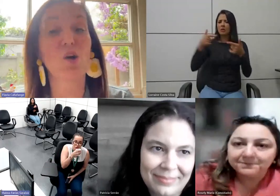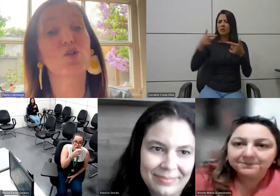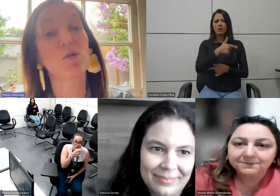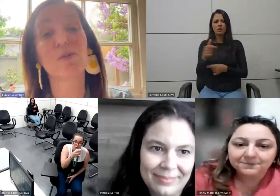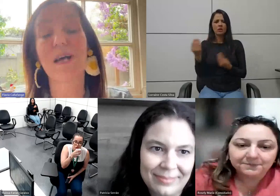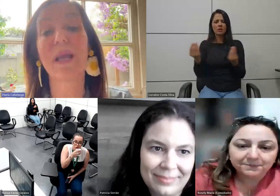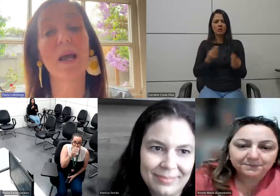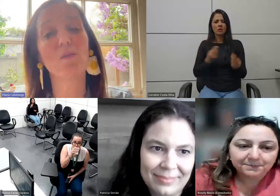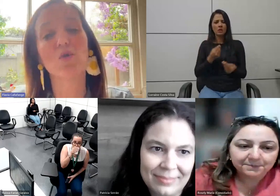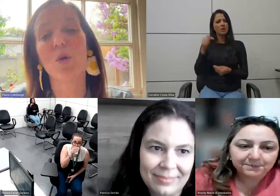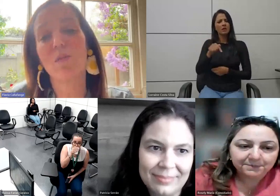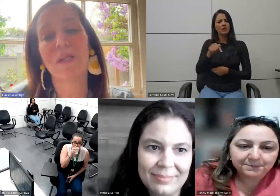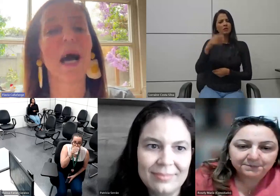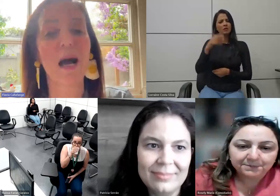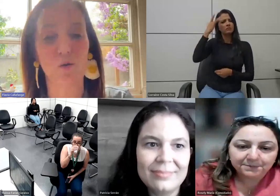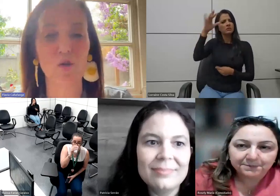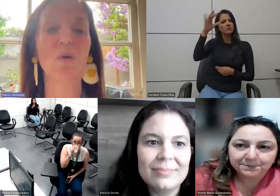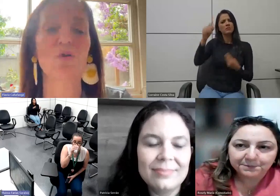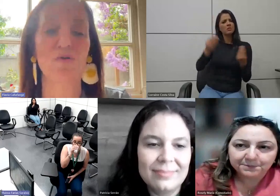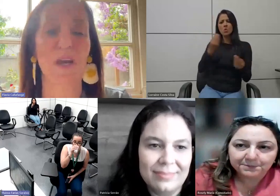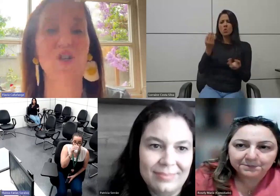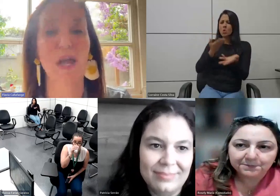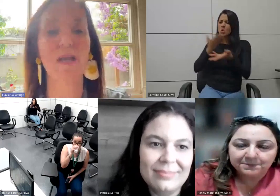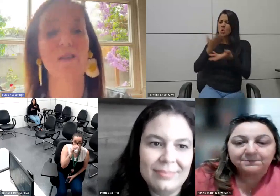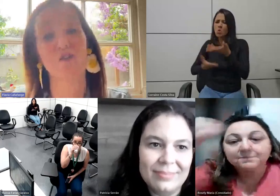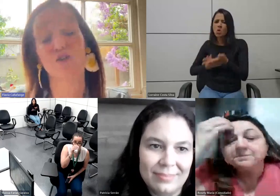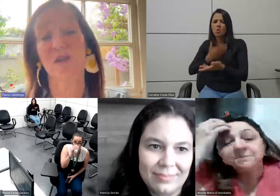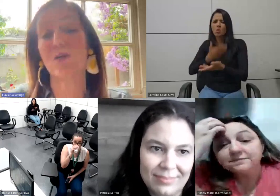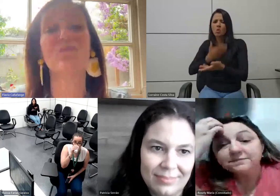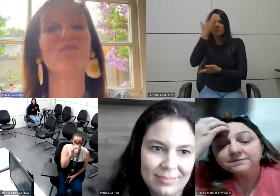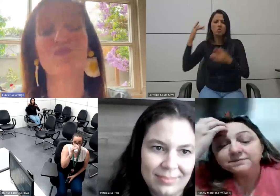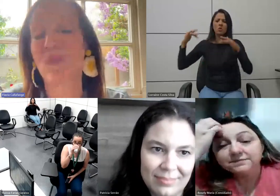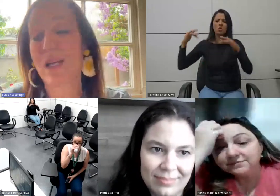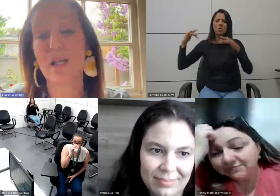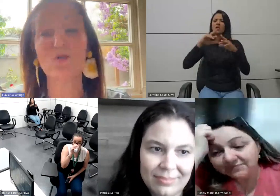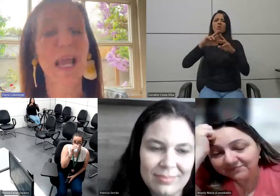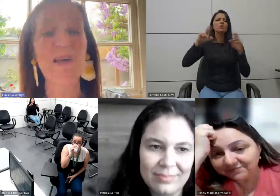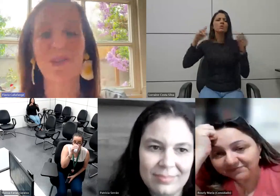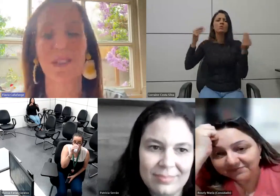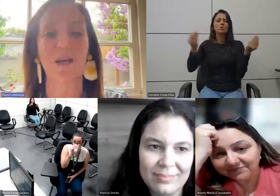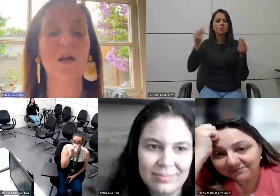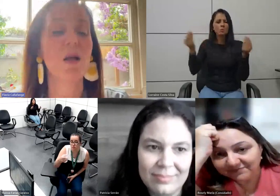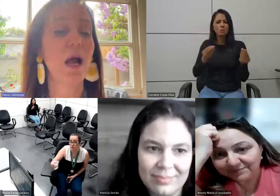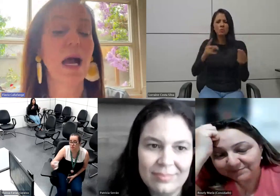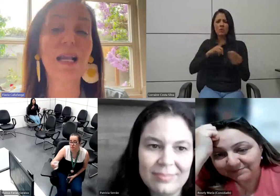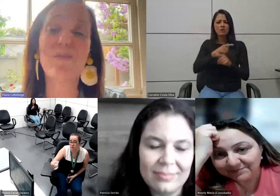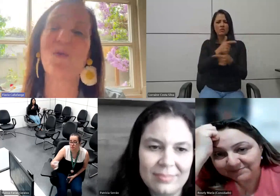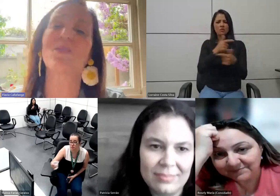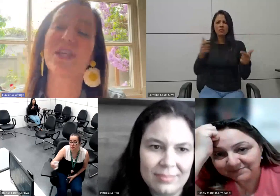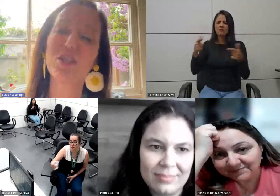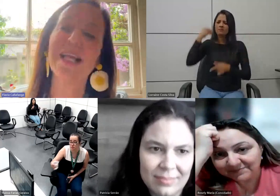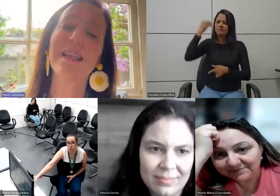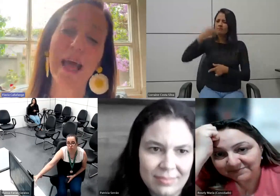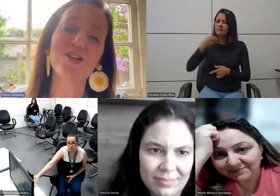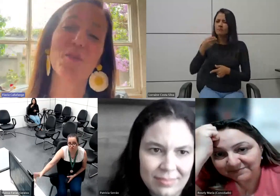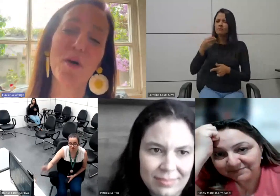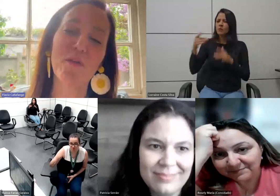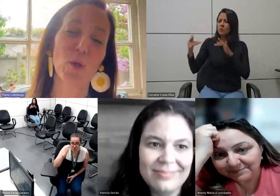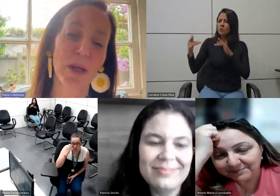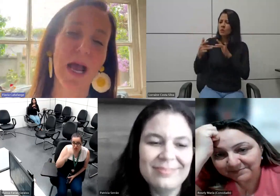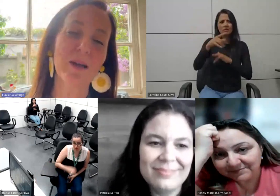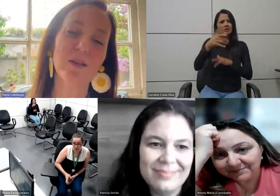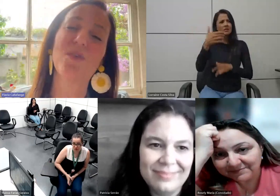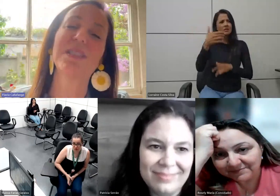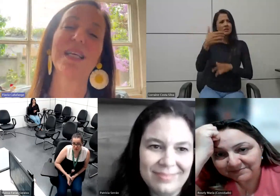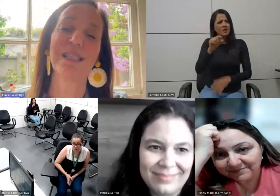aqui nós não sabemos como lidar com os neurodivergentes a gente ainda não ainda não teve aí ele falou vocês tem 10